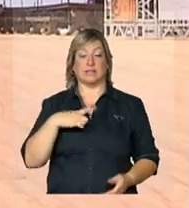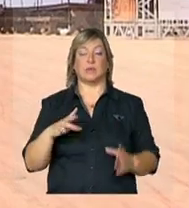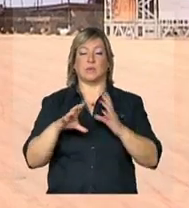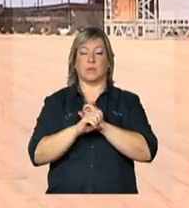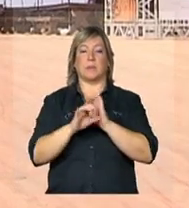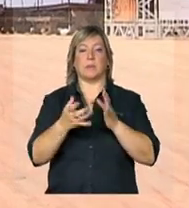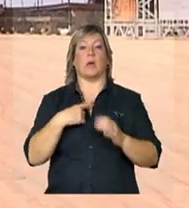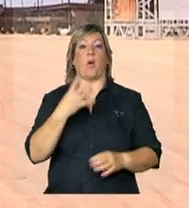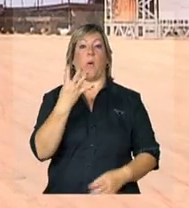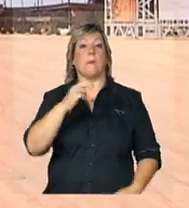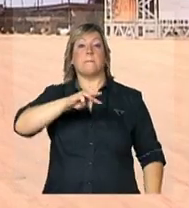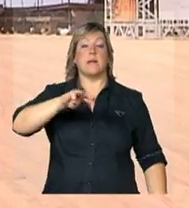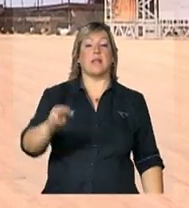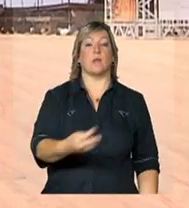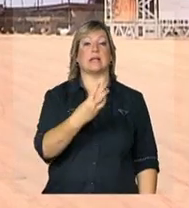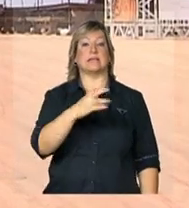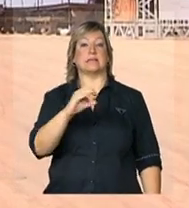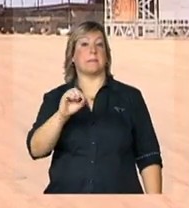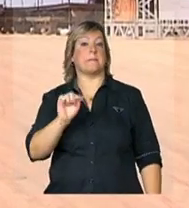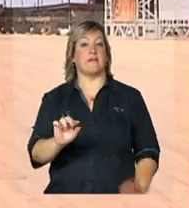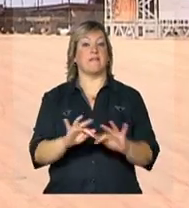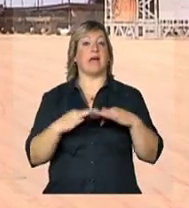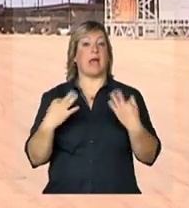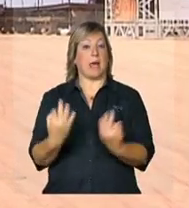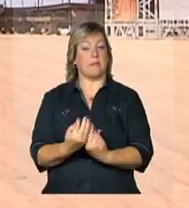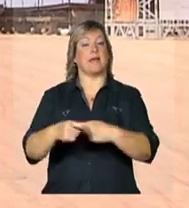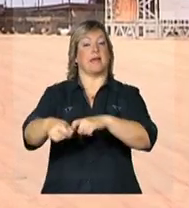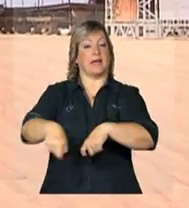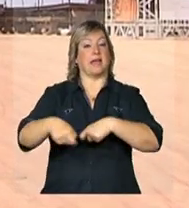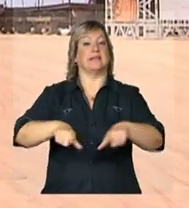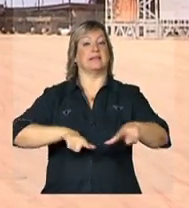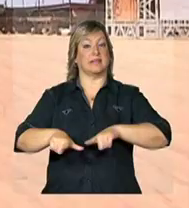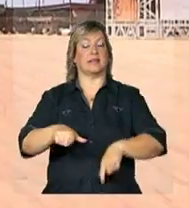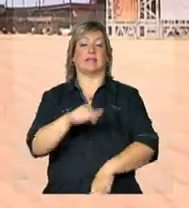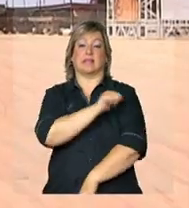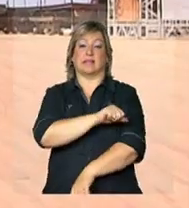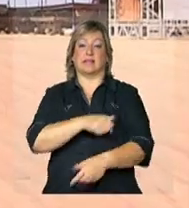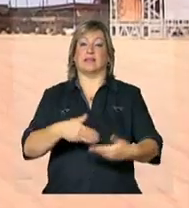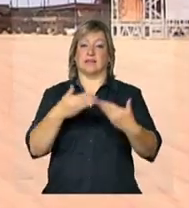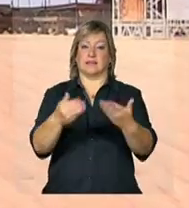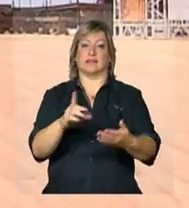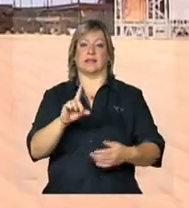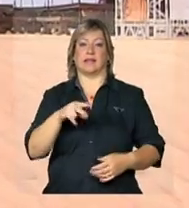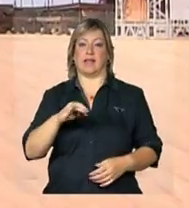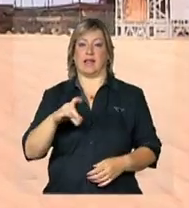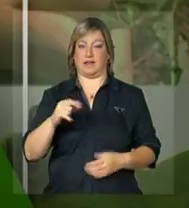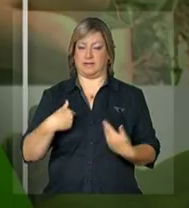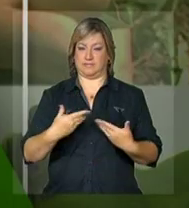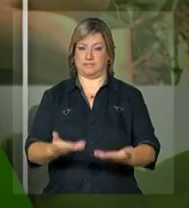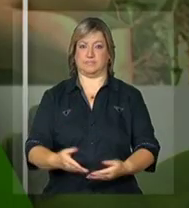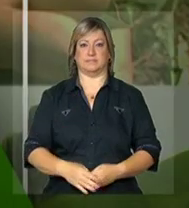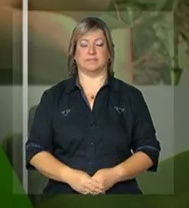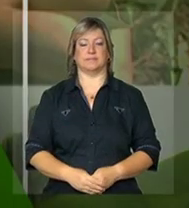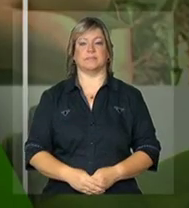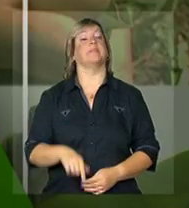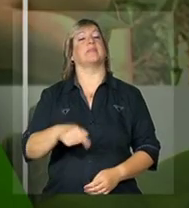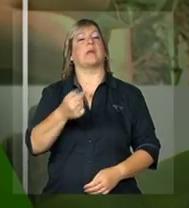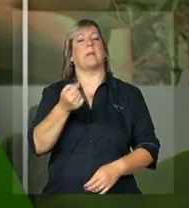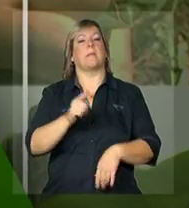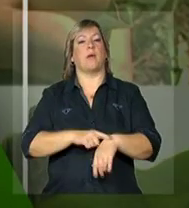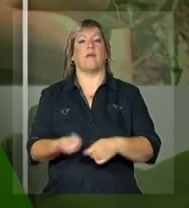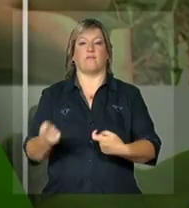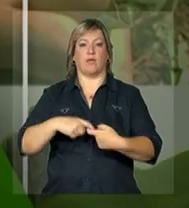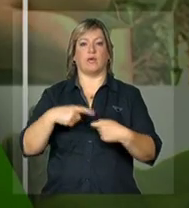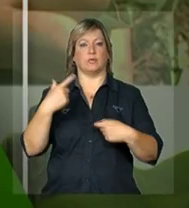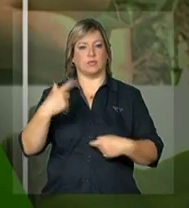de 4 milhões e 300 mil famílias de agricultores. Do Rio de Janeiro, Daniela Almeida. E daqui a pouco a